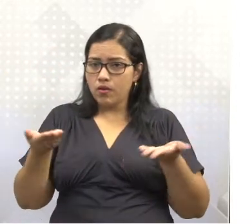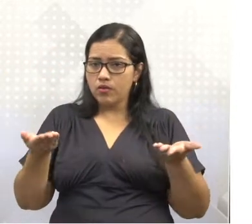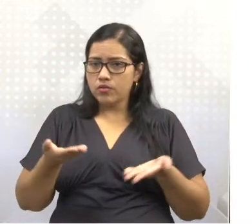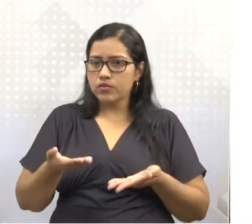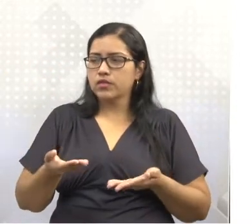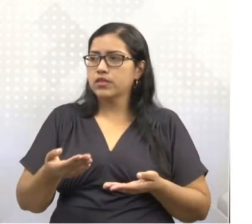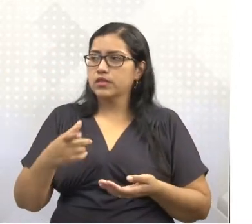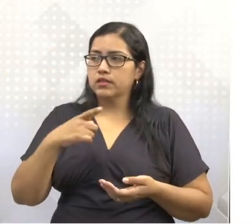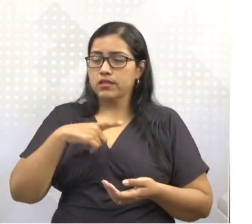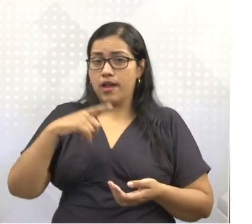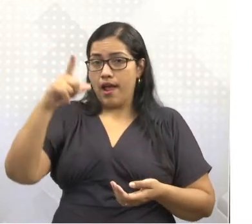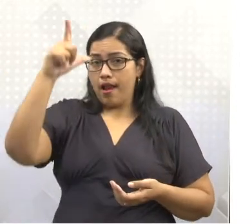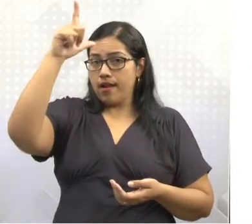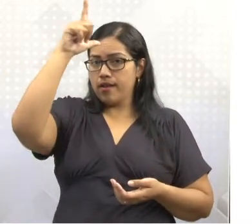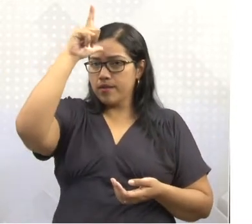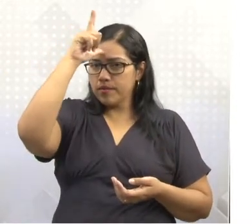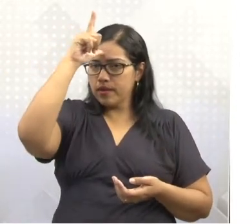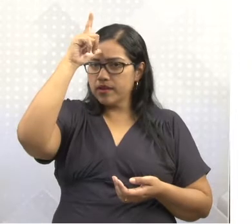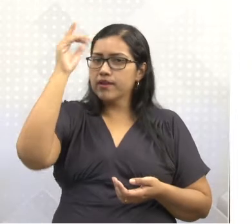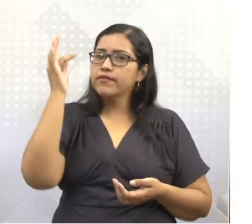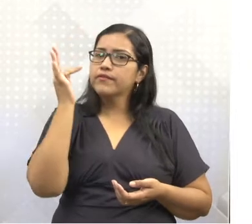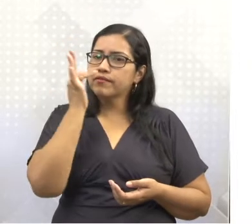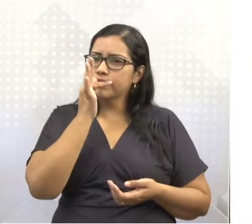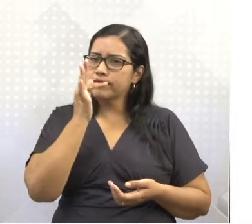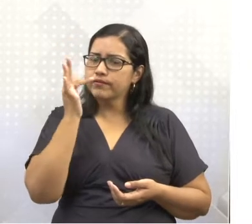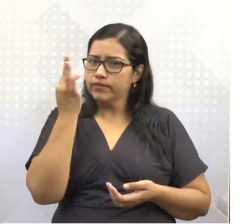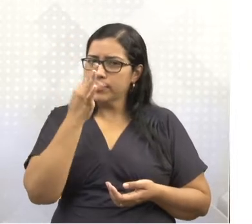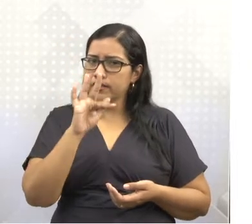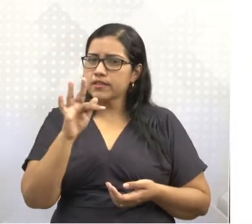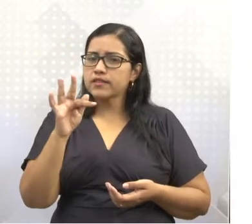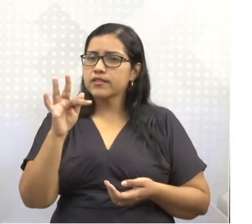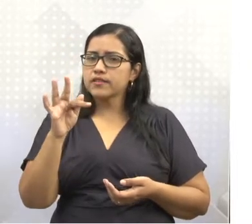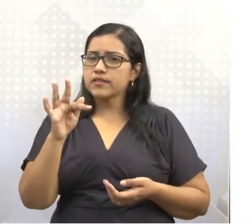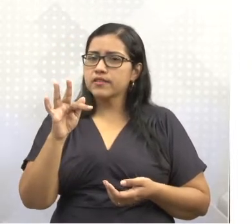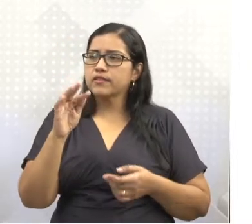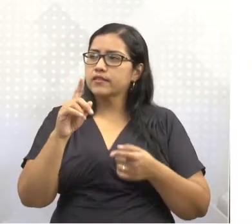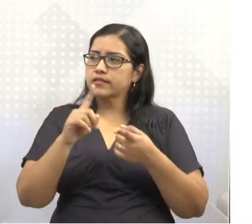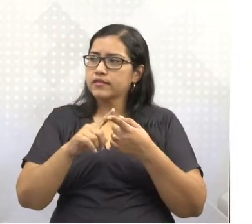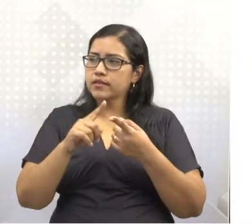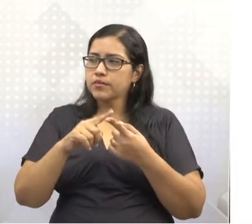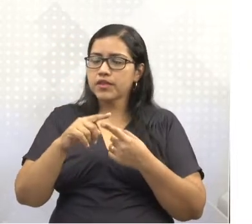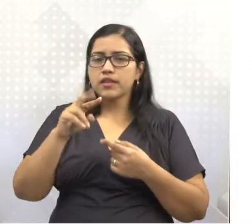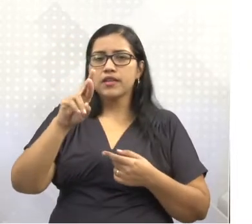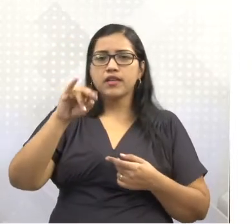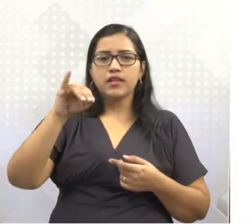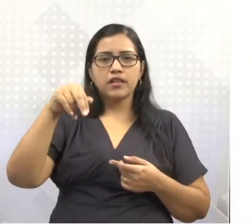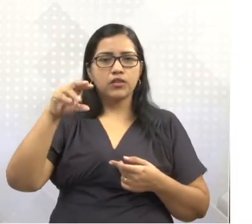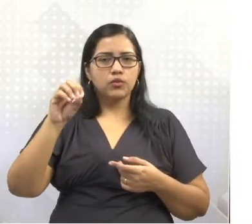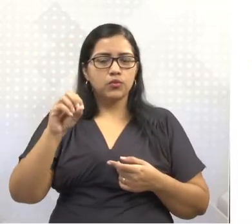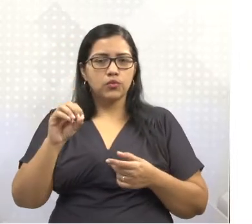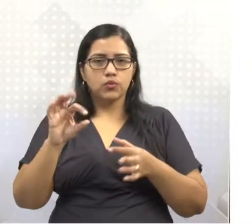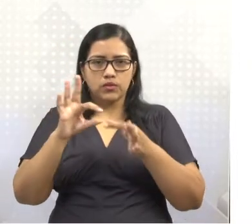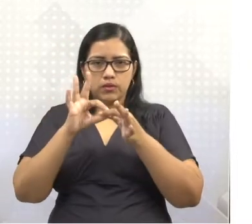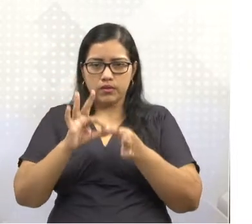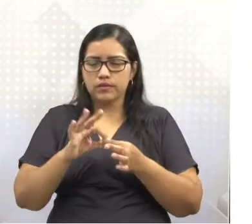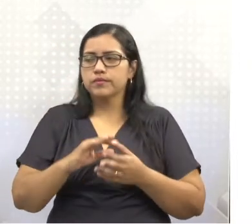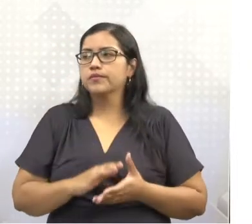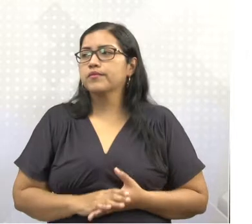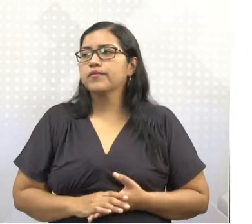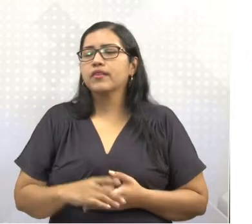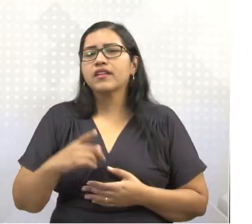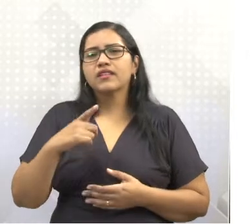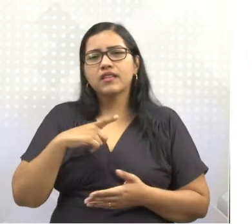europeia é a Alemanha, a França e, por conseguinte, o Reino Unido e a Grã-Bretanha. Também há países com economias menos